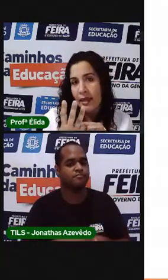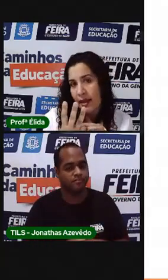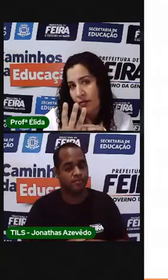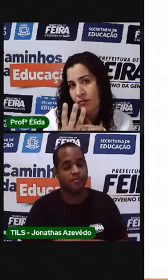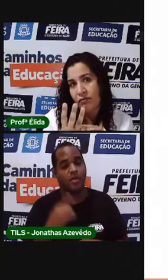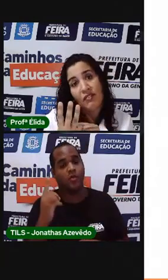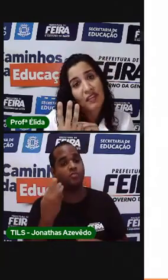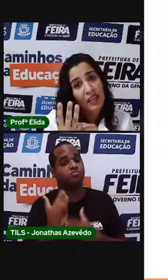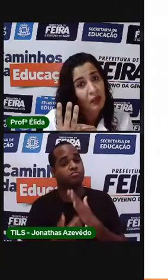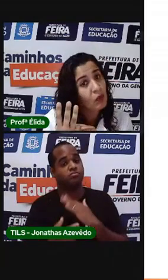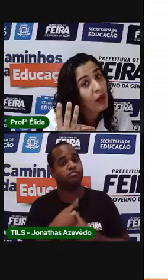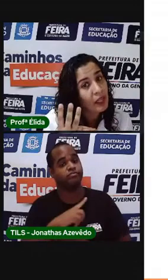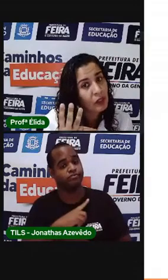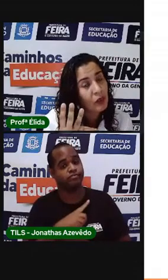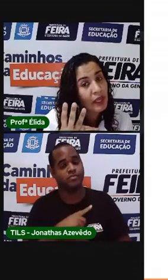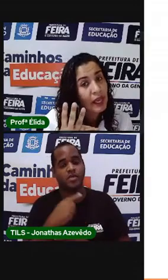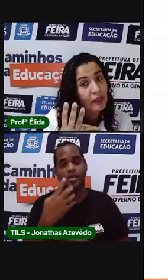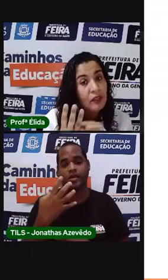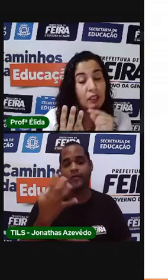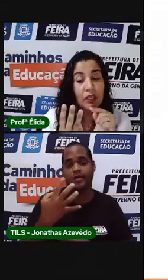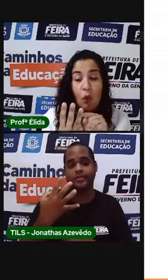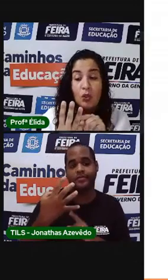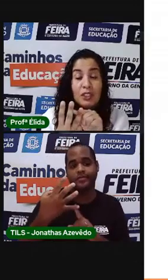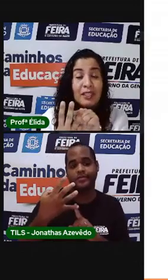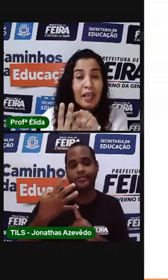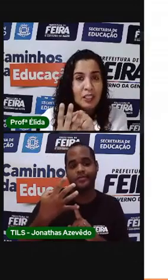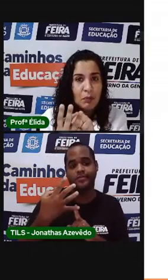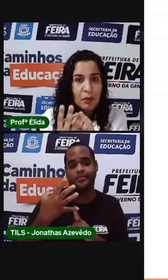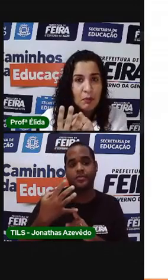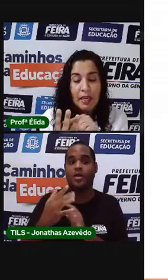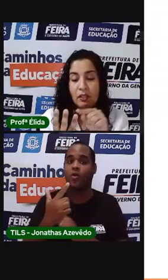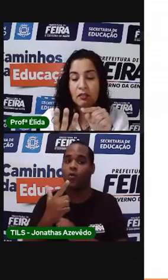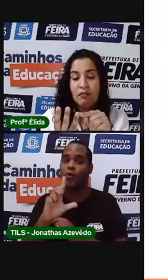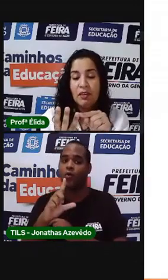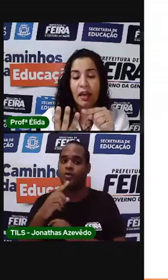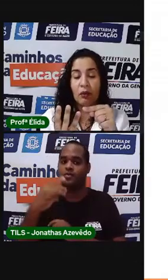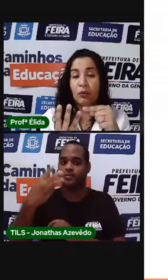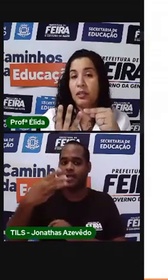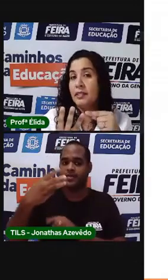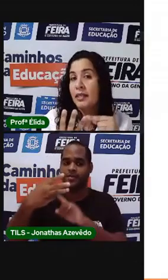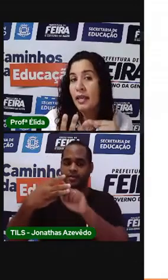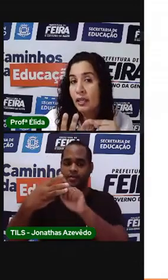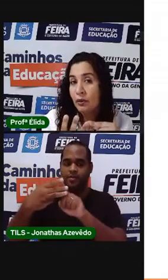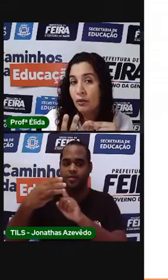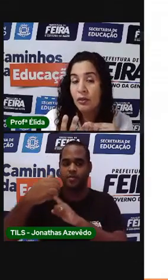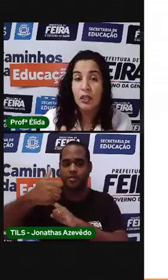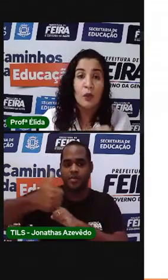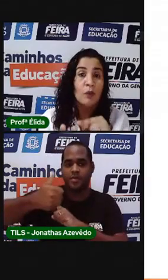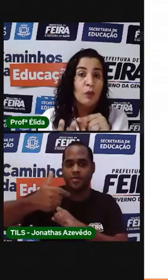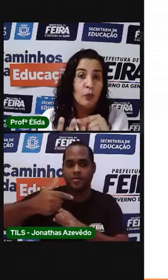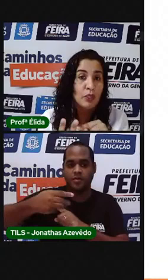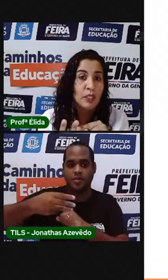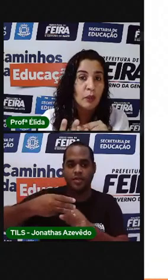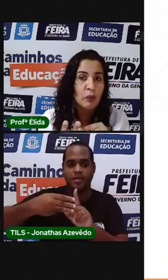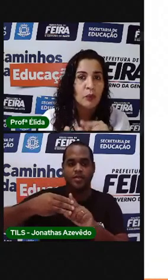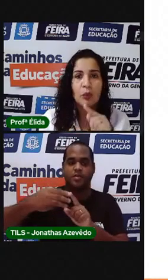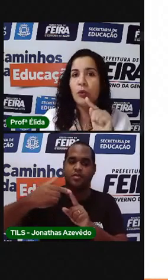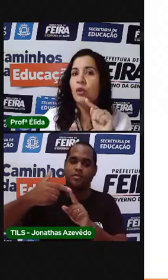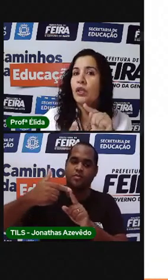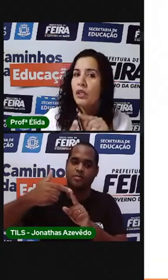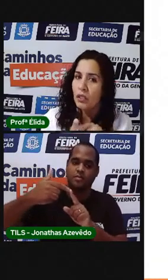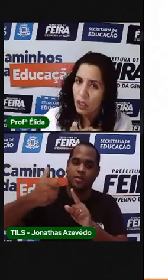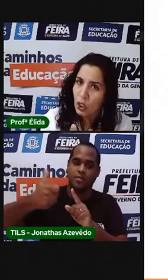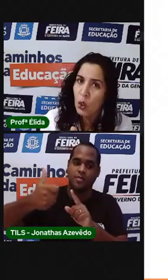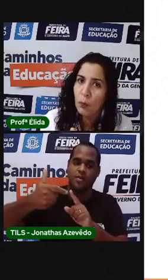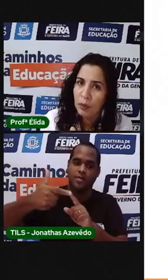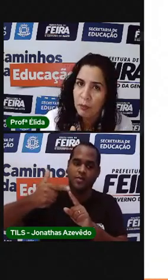vai perder, vai ficar em quarto lugar. Os três primeiros, vai ficar no terceiro, no segundo